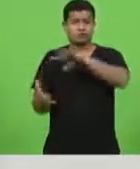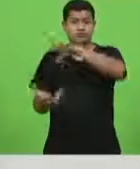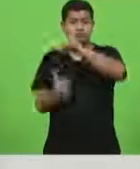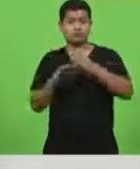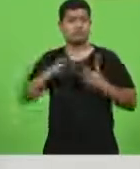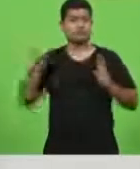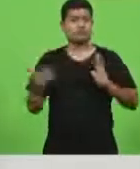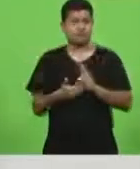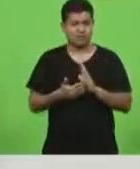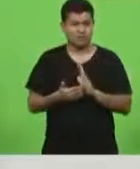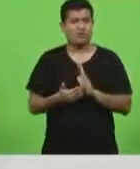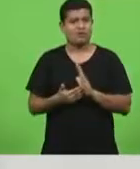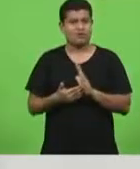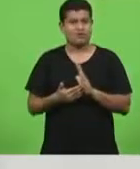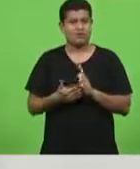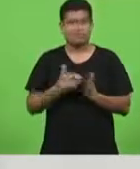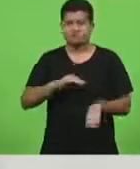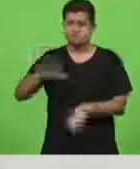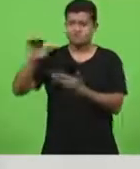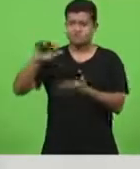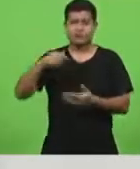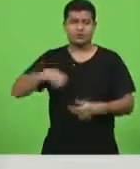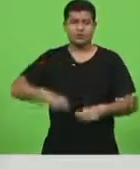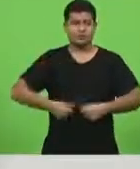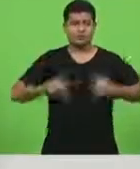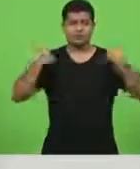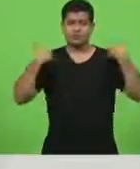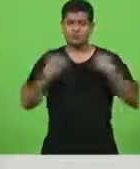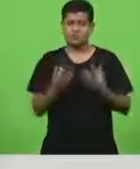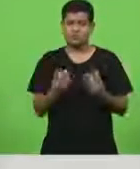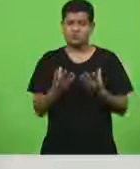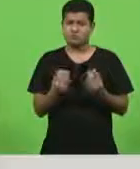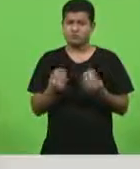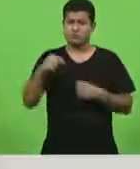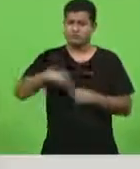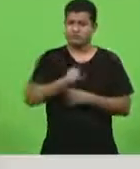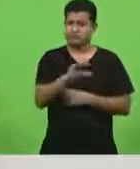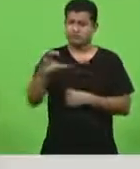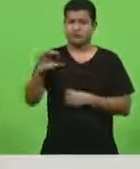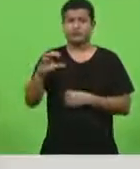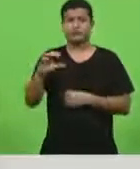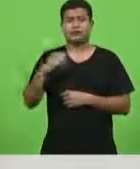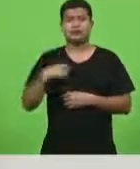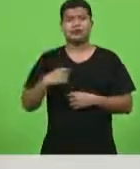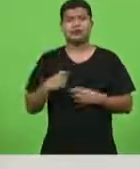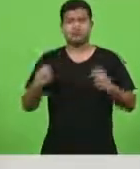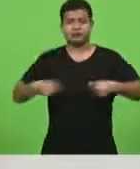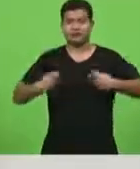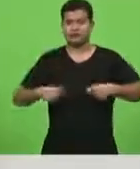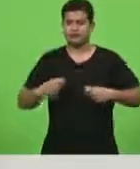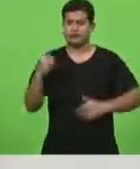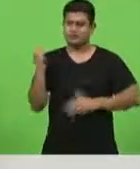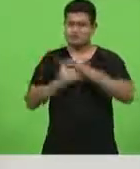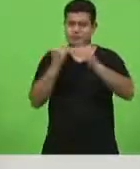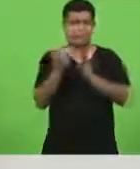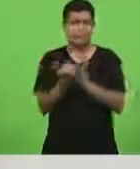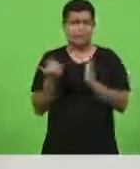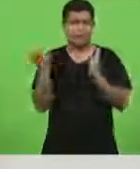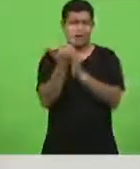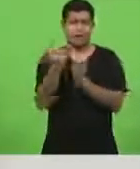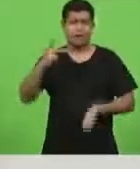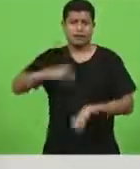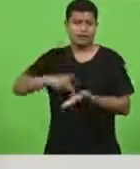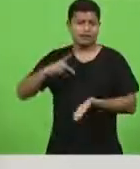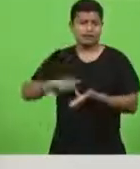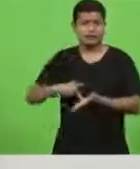e daquilo que estamos fazendo com a nossa economia muito mais ainda precisa ser feito é verdade que